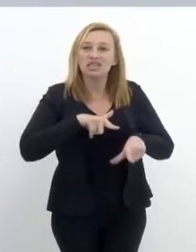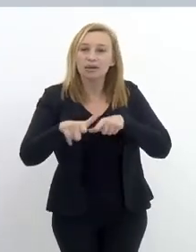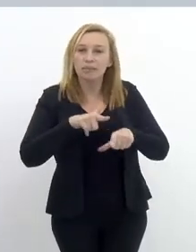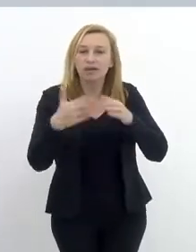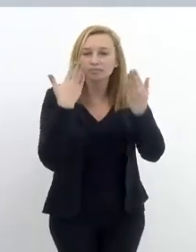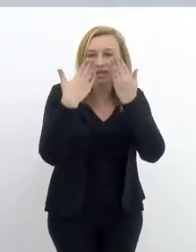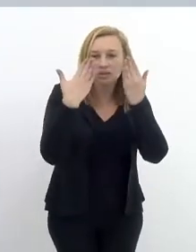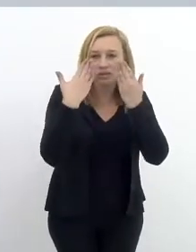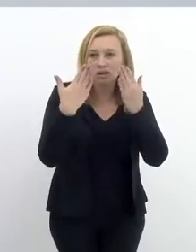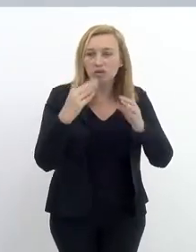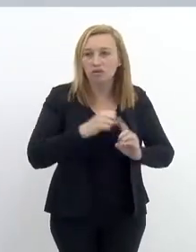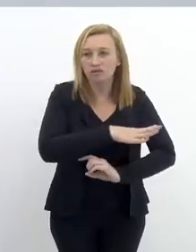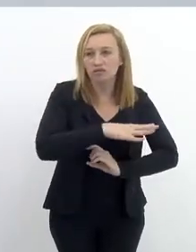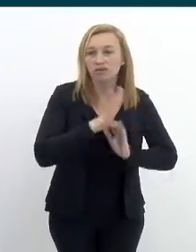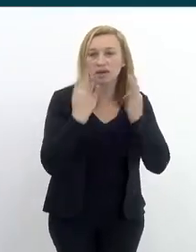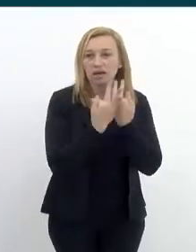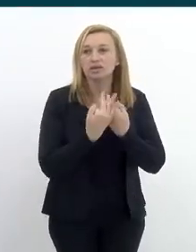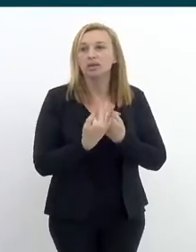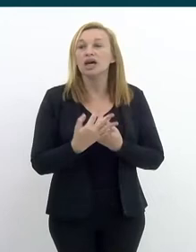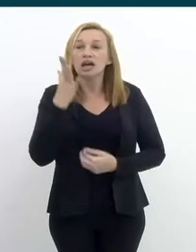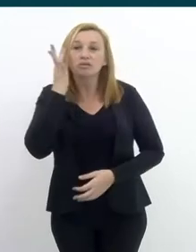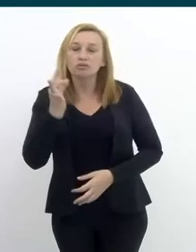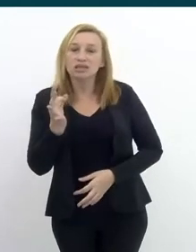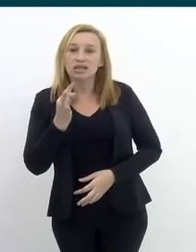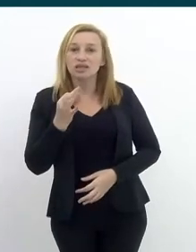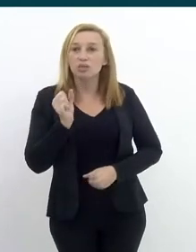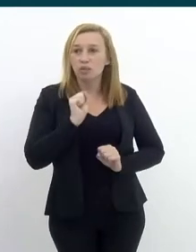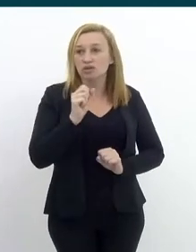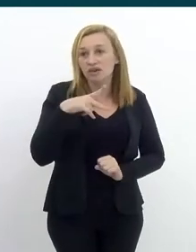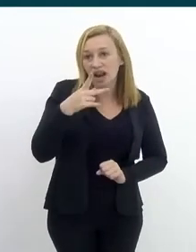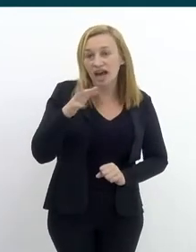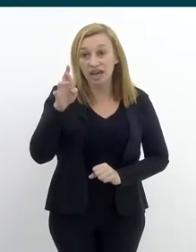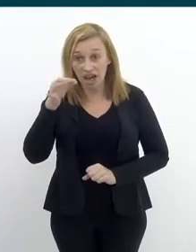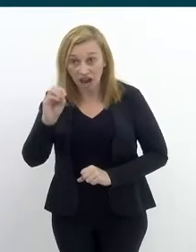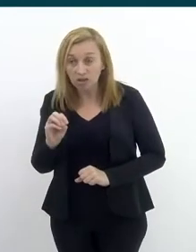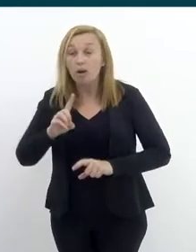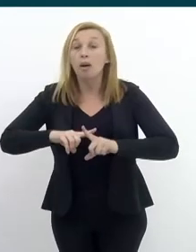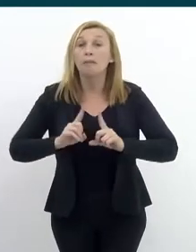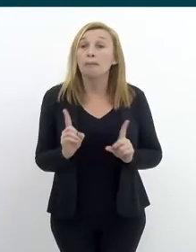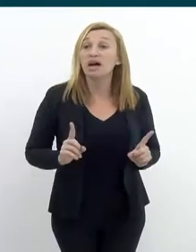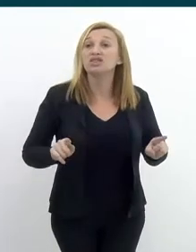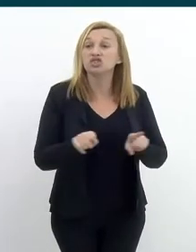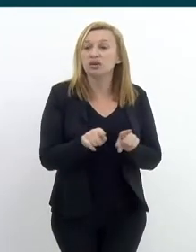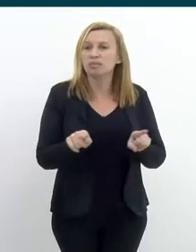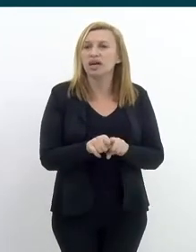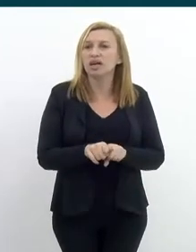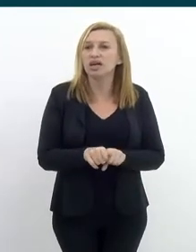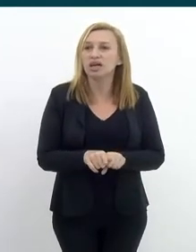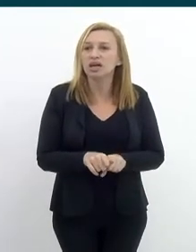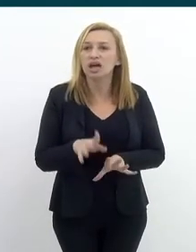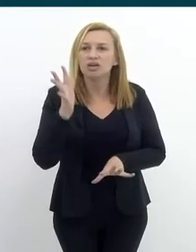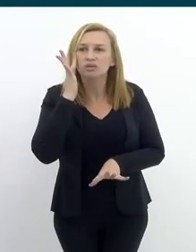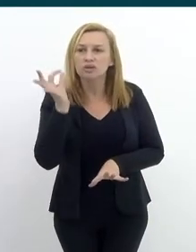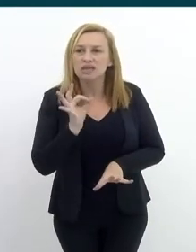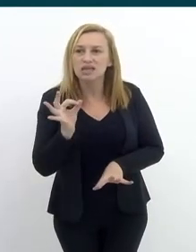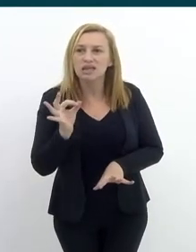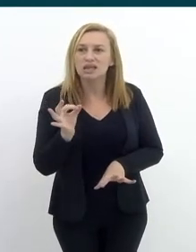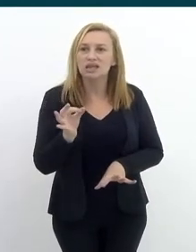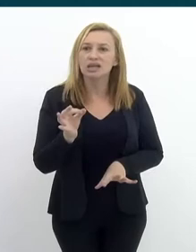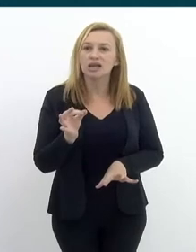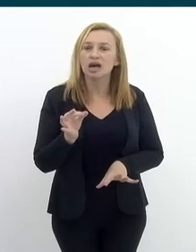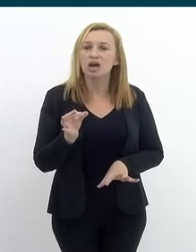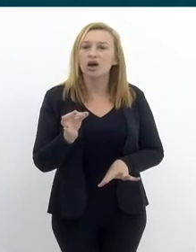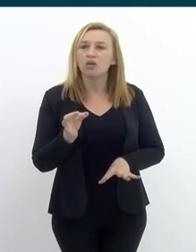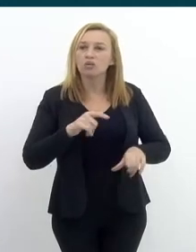esse trabalho de ciclo social junto às famílias. Eu não sei se eu posso complementar, Ricardo, e também não sei se é a realidade